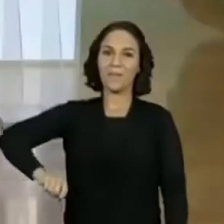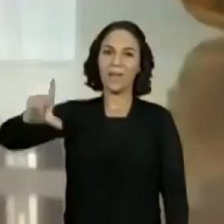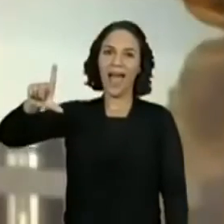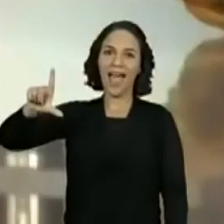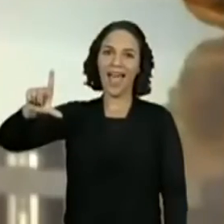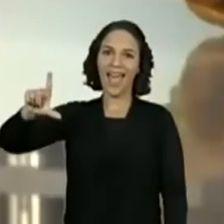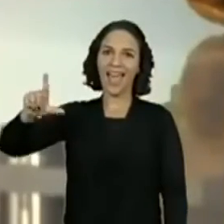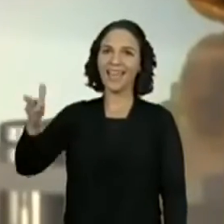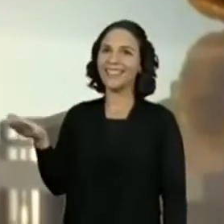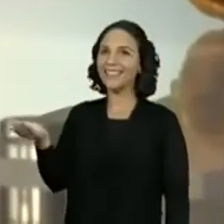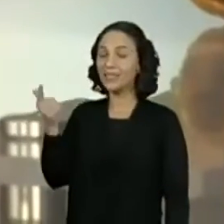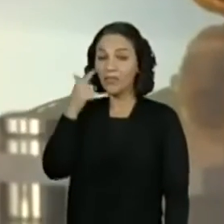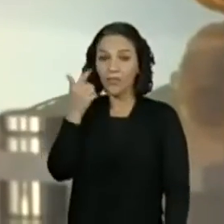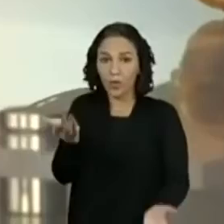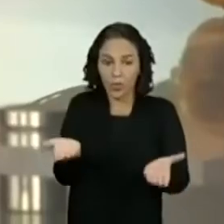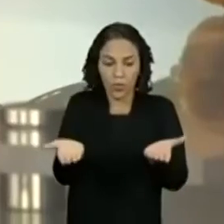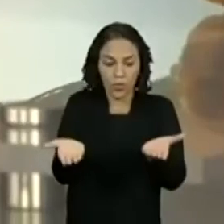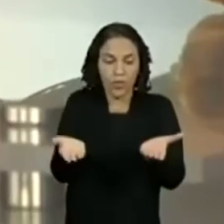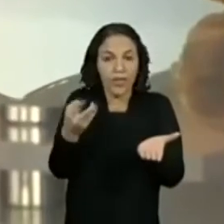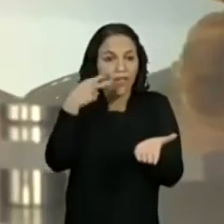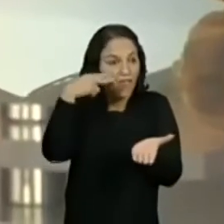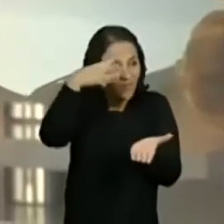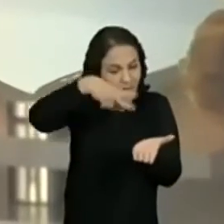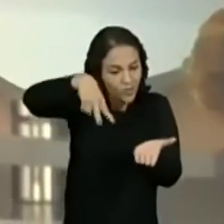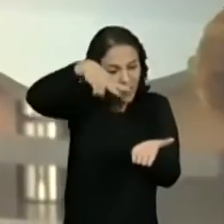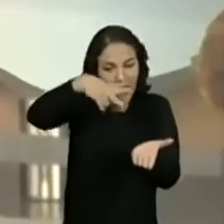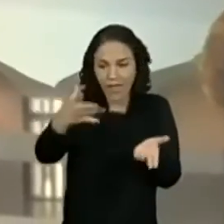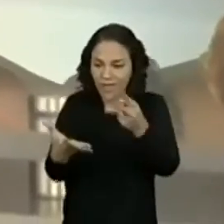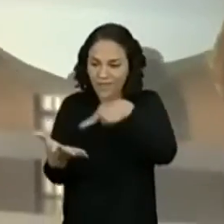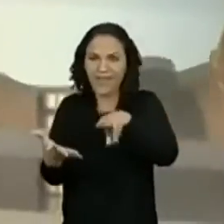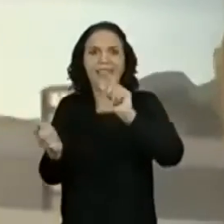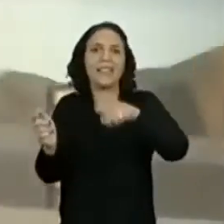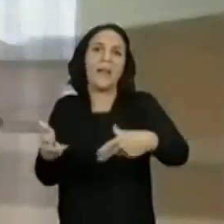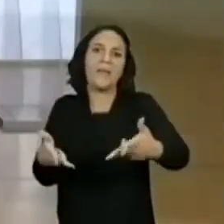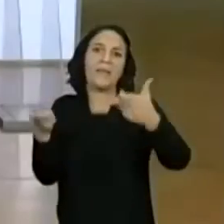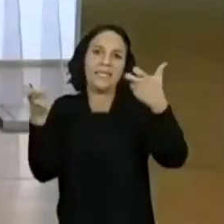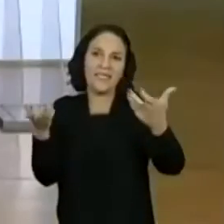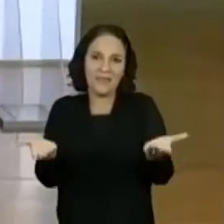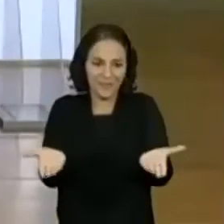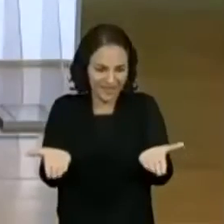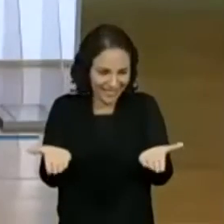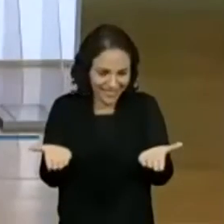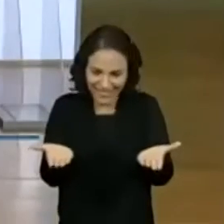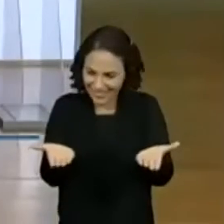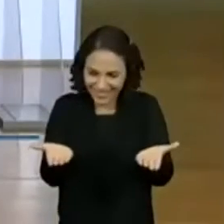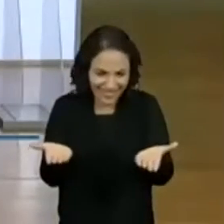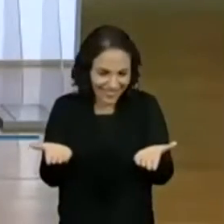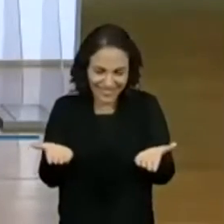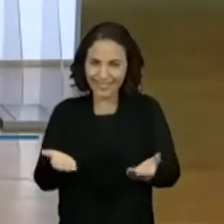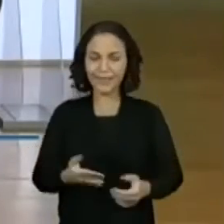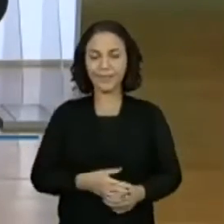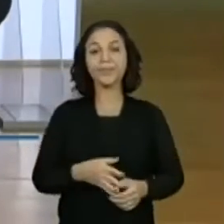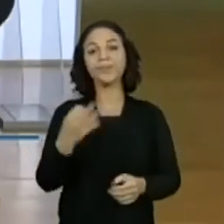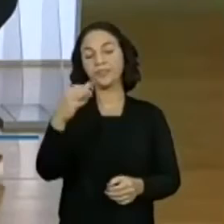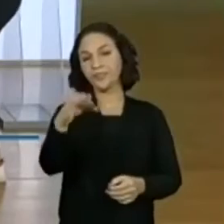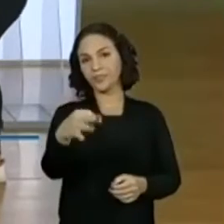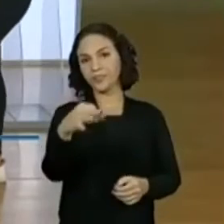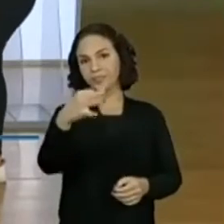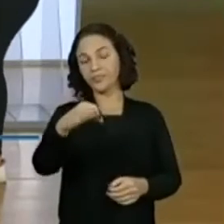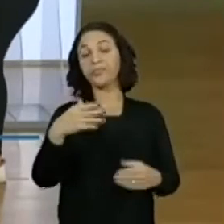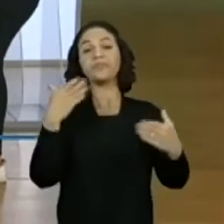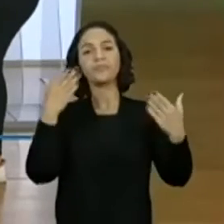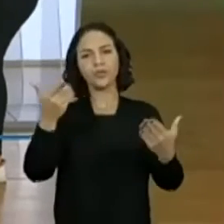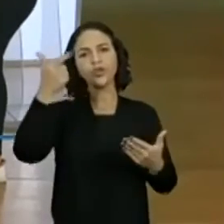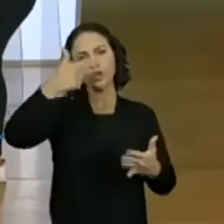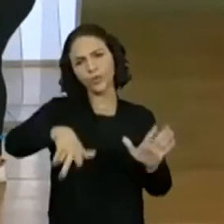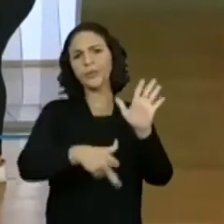mais. Visualmente... Fica fácil, não é? De perceber. Isso mesmo. Justamente. Então, vamos para mais uma